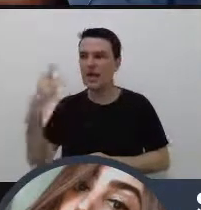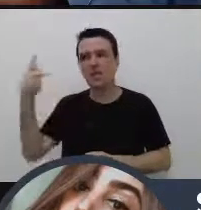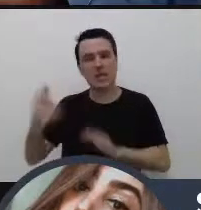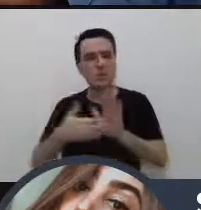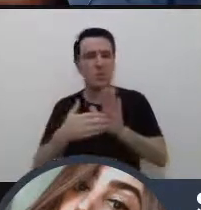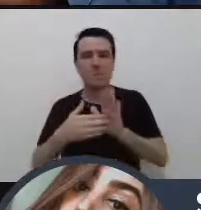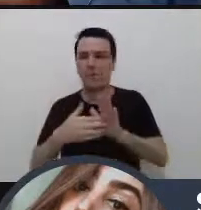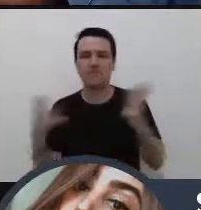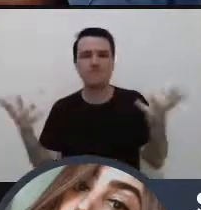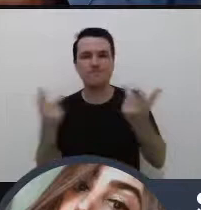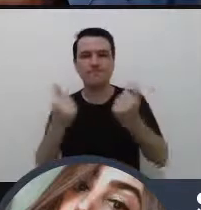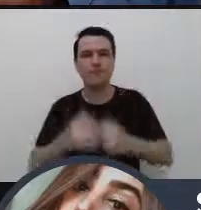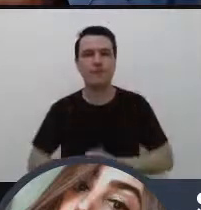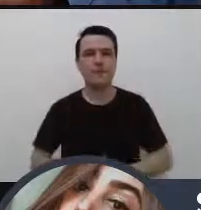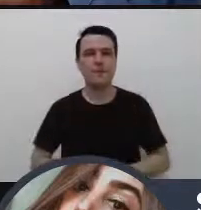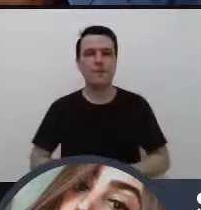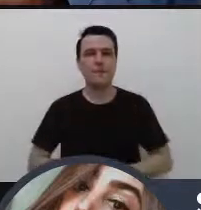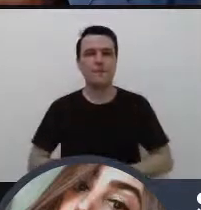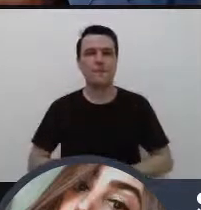aqui